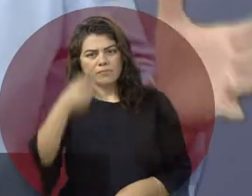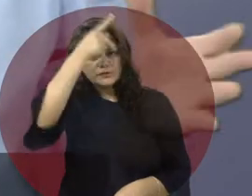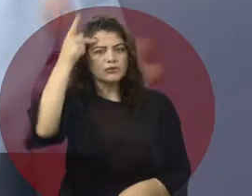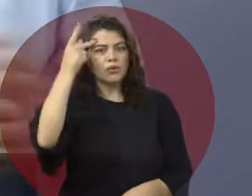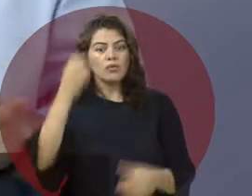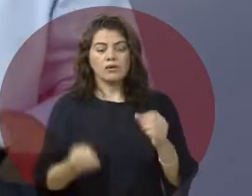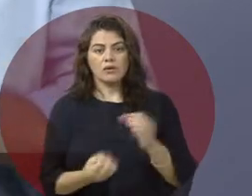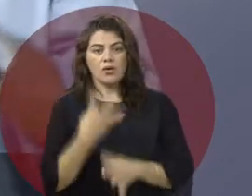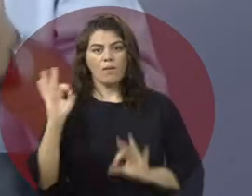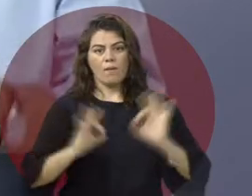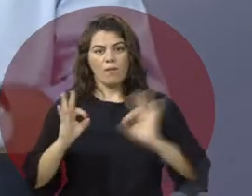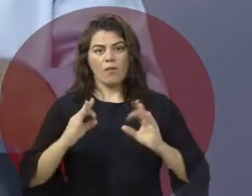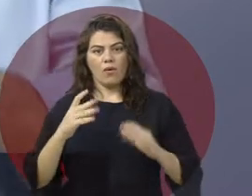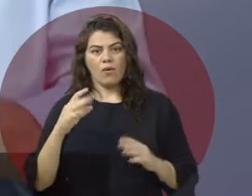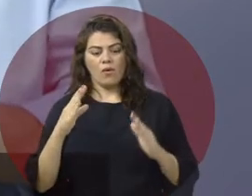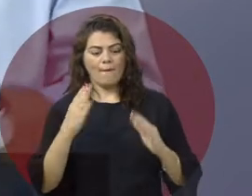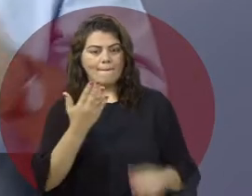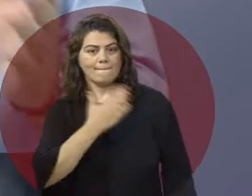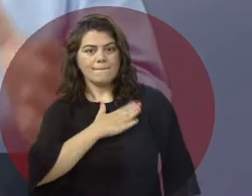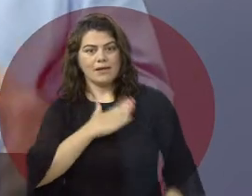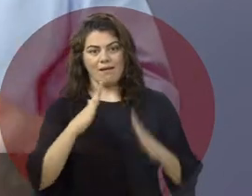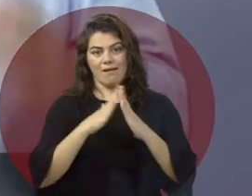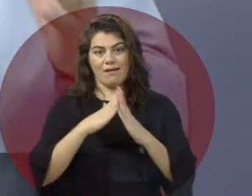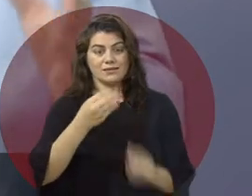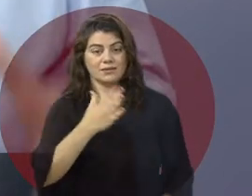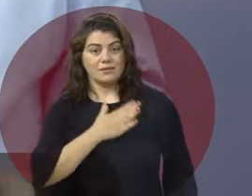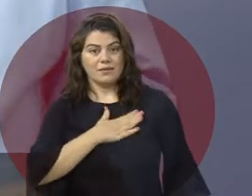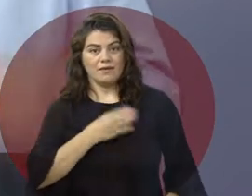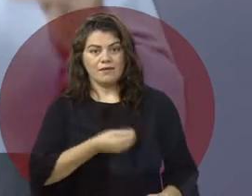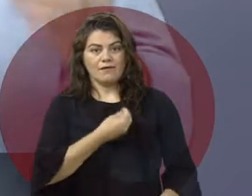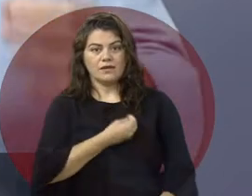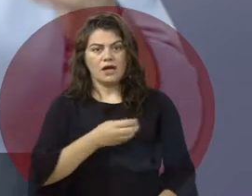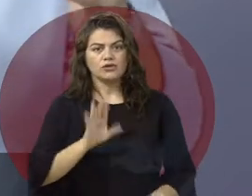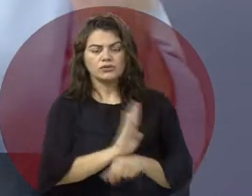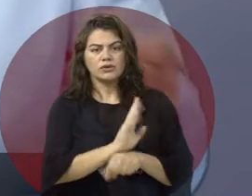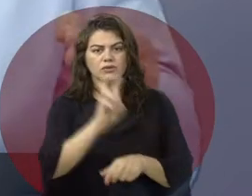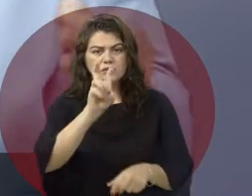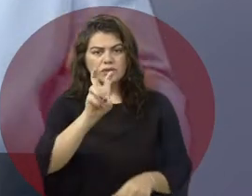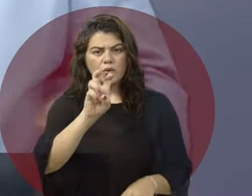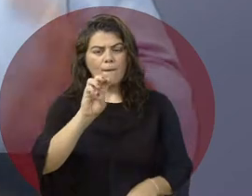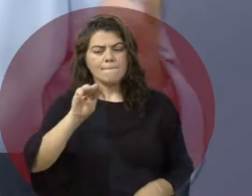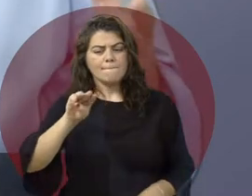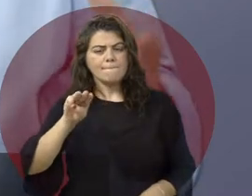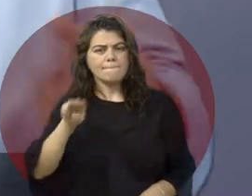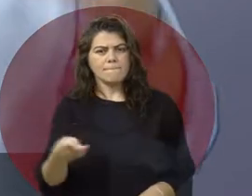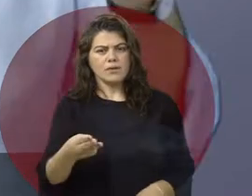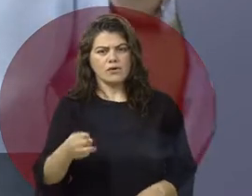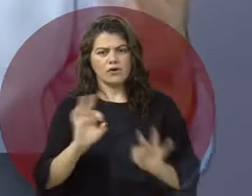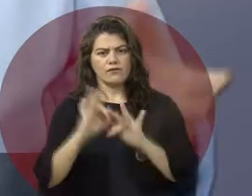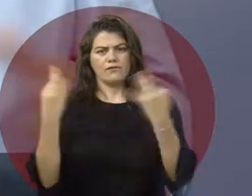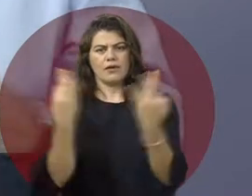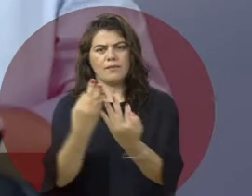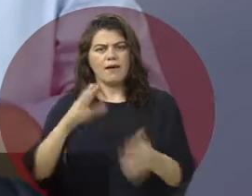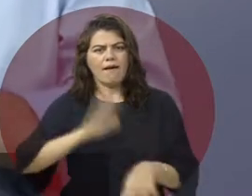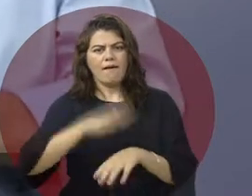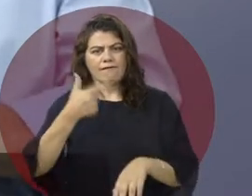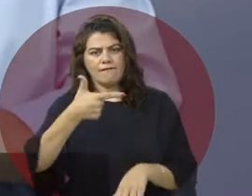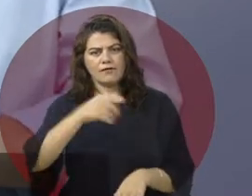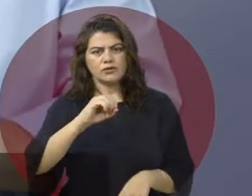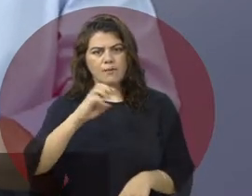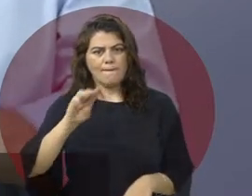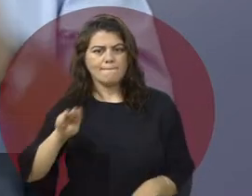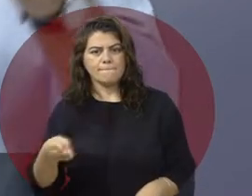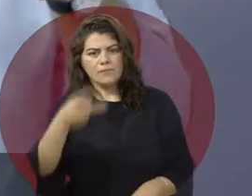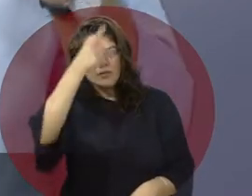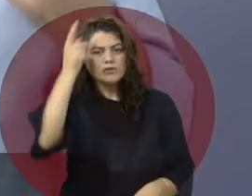pessoas. E criou também o programa Minha Casa Minha Vida, beneficiando 5 milhões de famílias, ou seja, mais 20 milhões